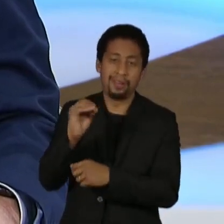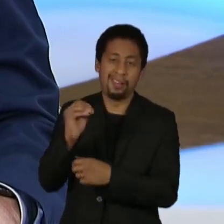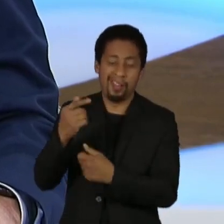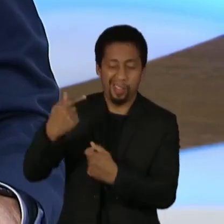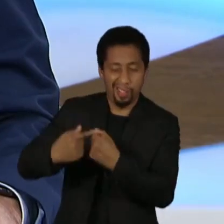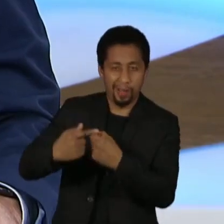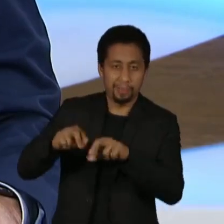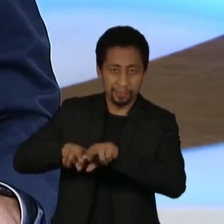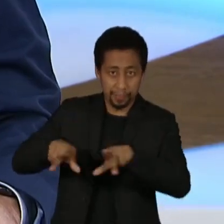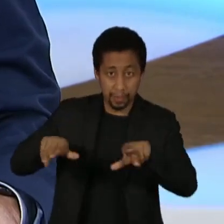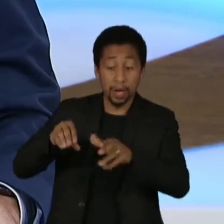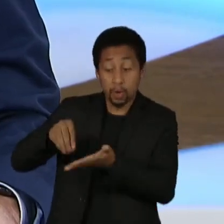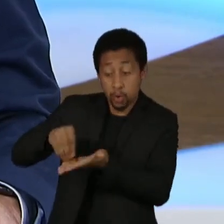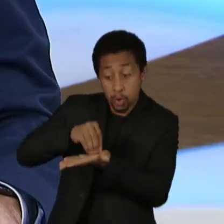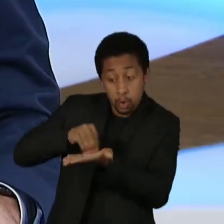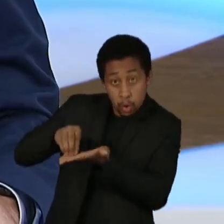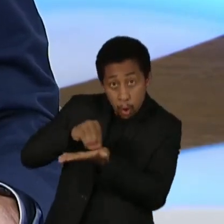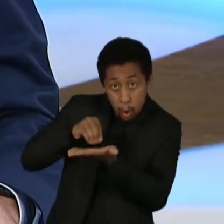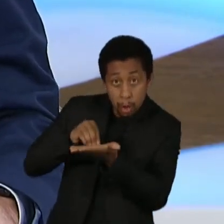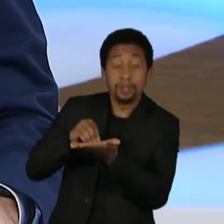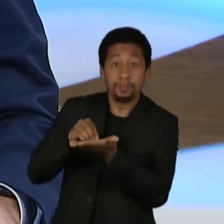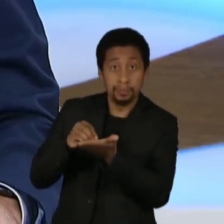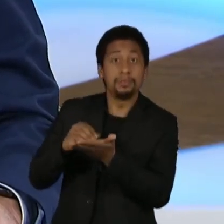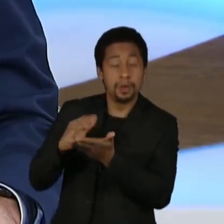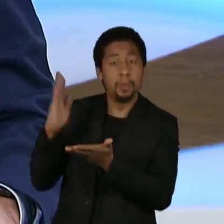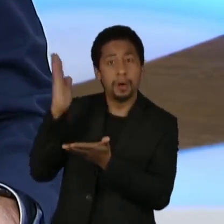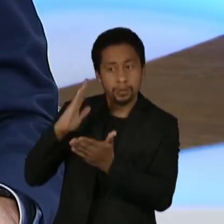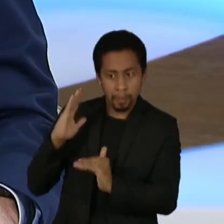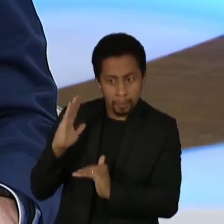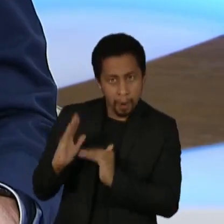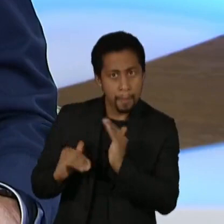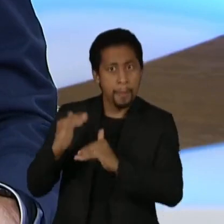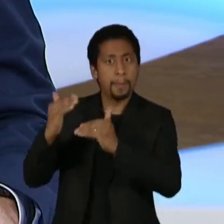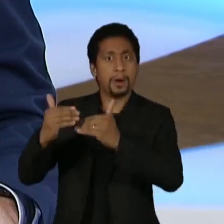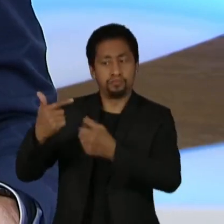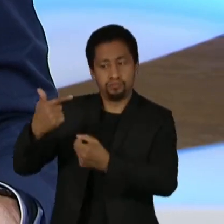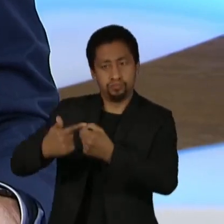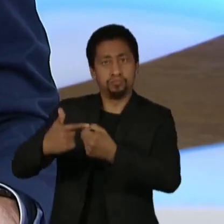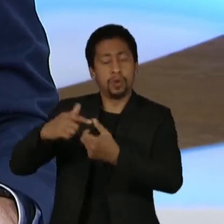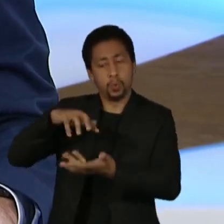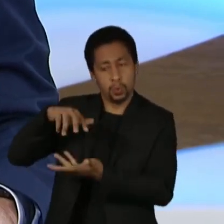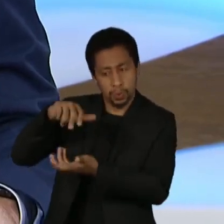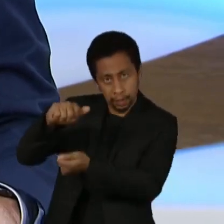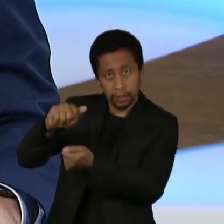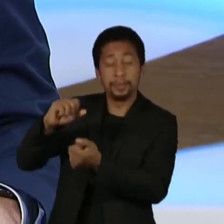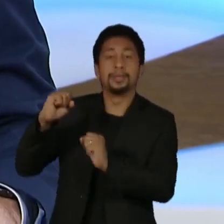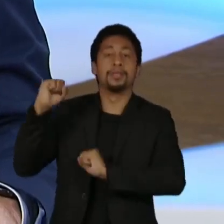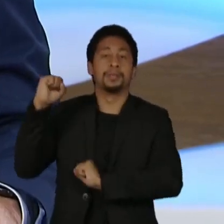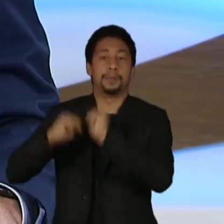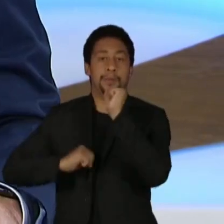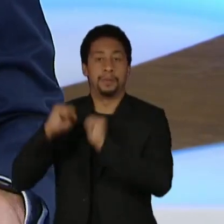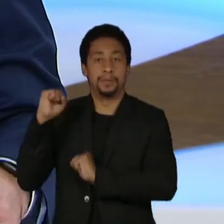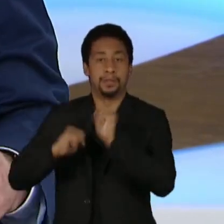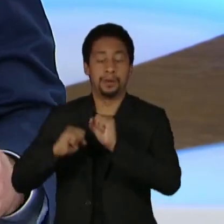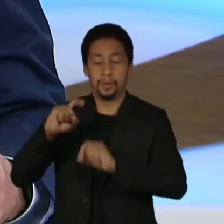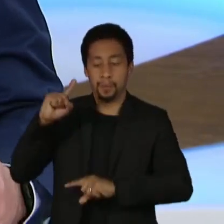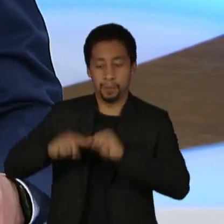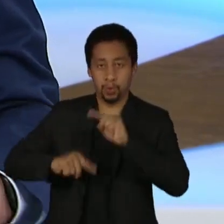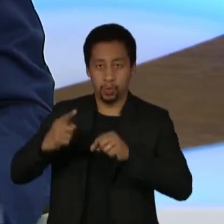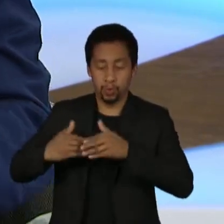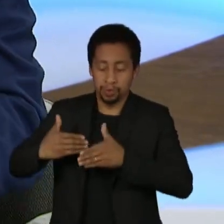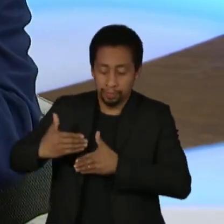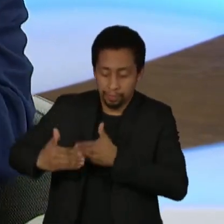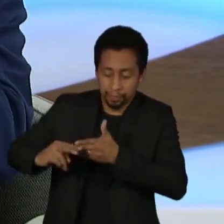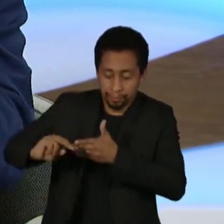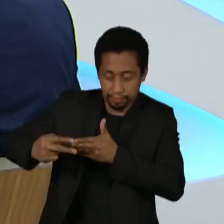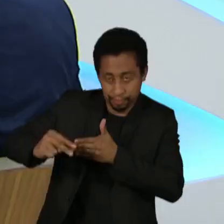produtos da soja para que o Brasil pudesse avançar em combustível limpo, mas também ter uma industrialização dos produtos primários. Foi o presidente